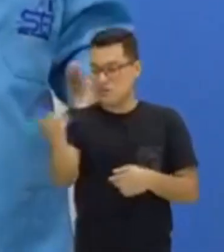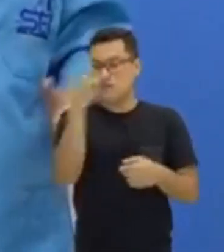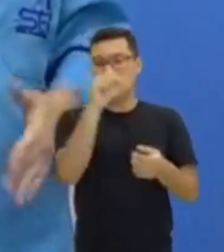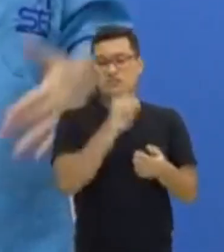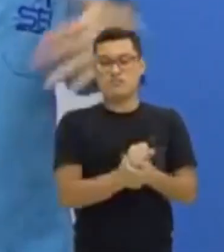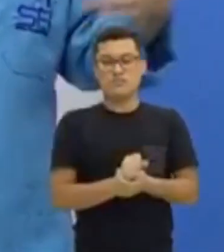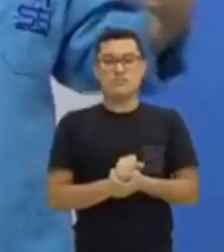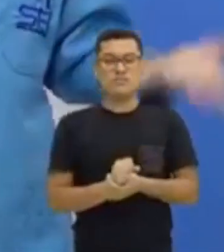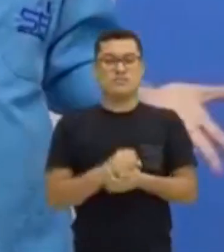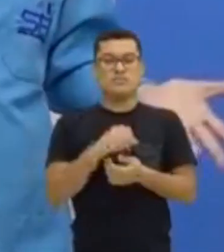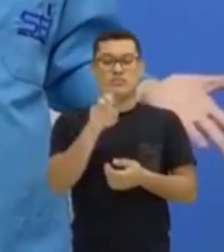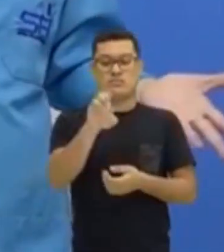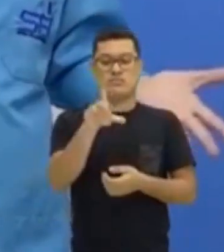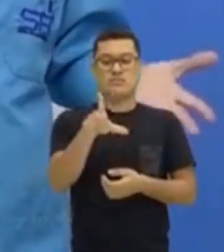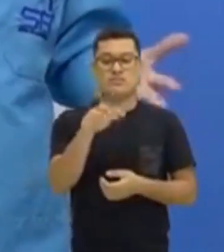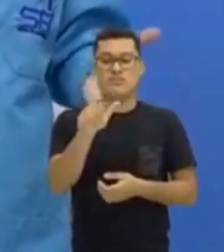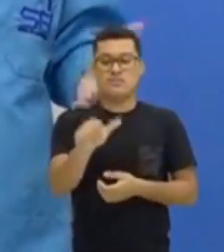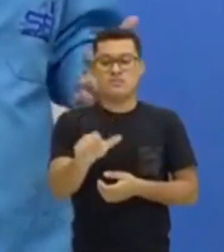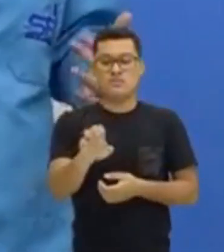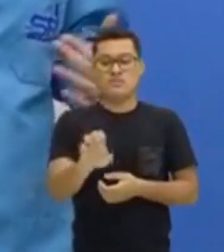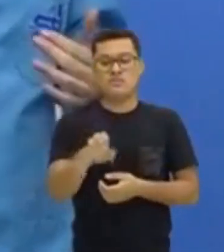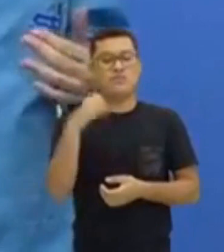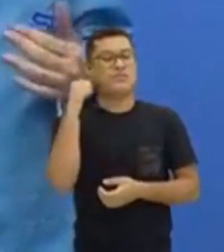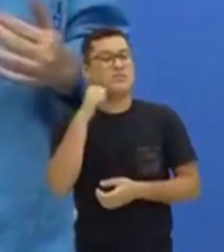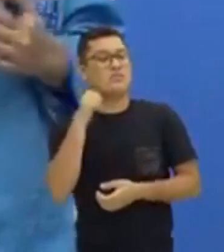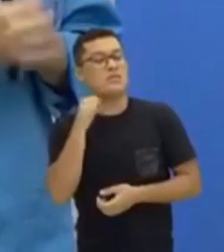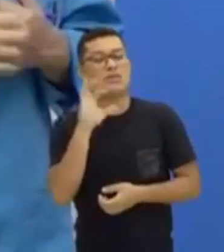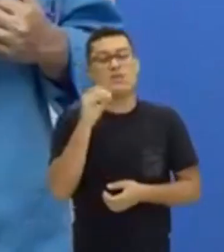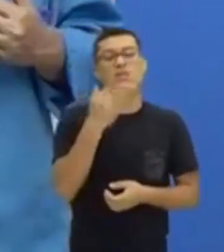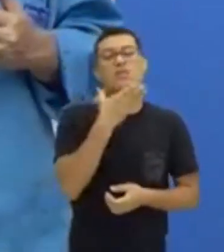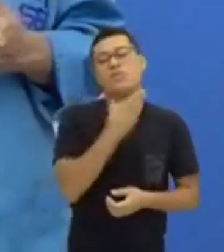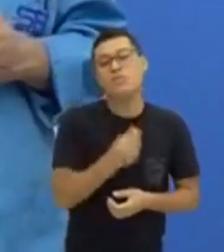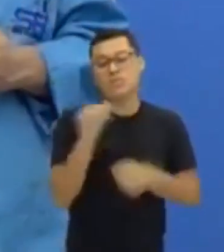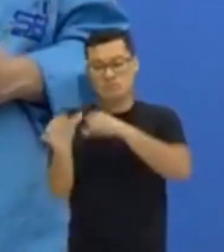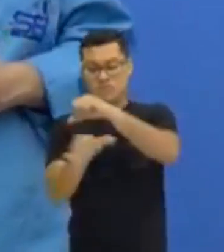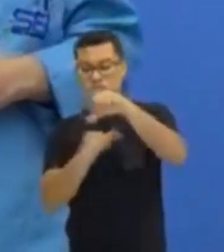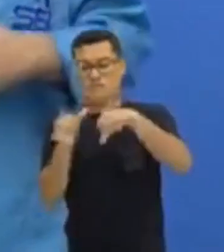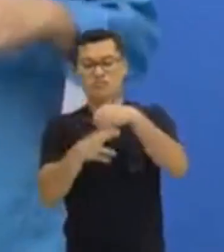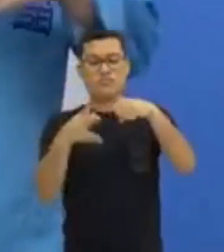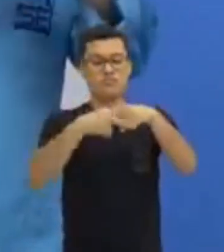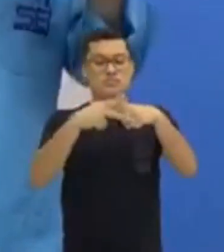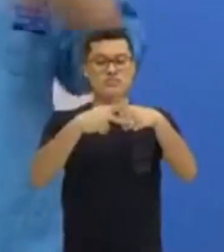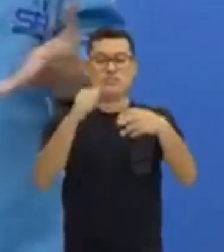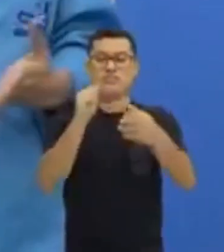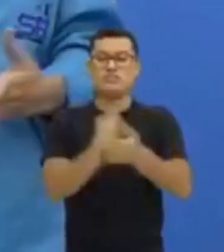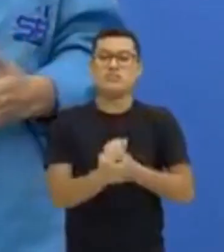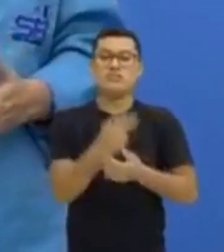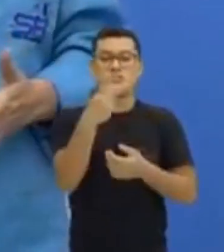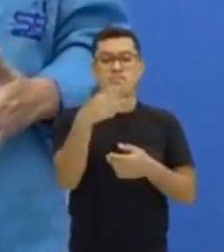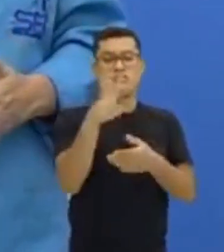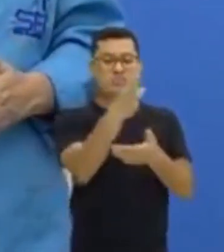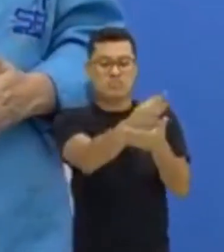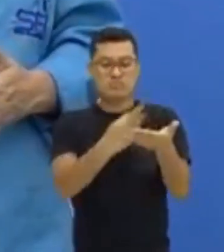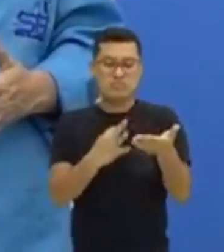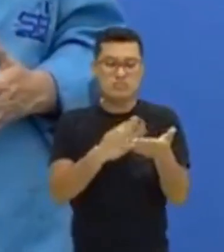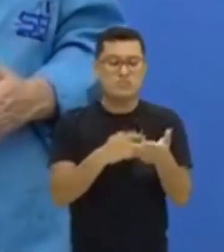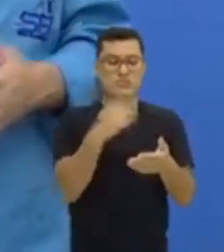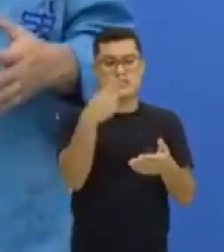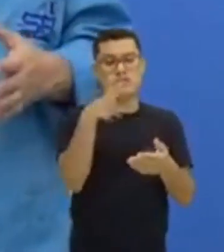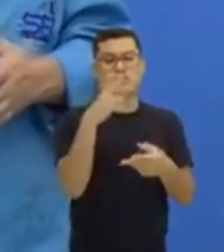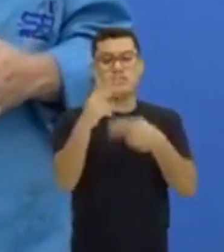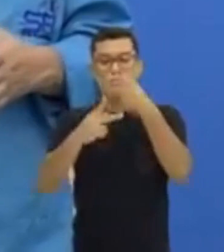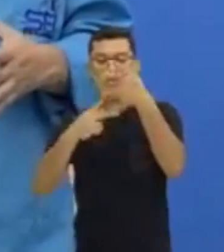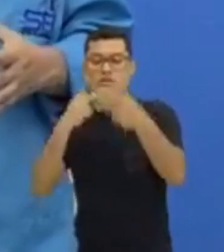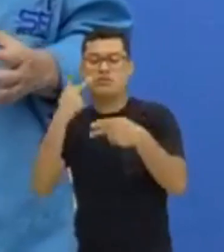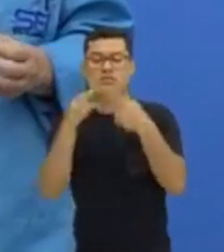ele, ela. Então, você vai substituir por pronomes para o seu texto, para a sua fala.